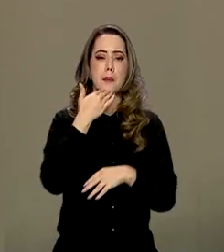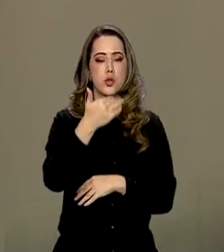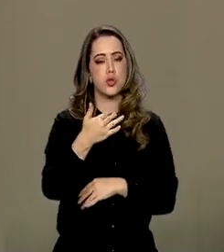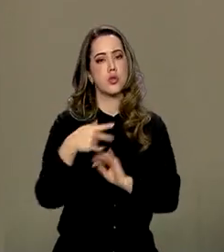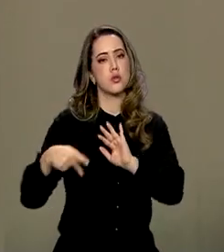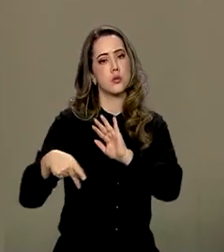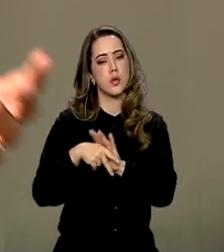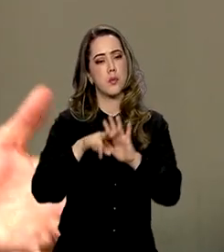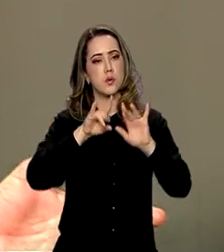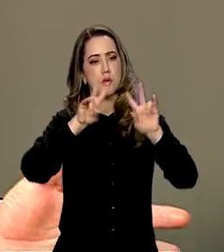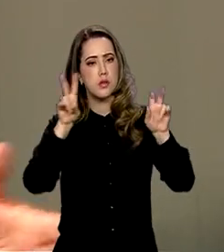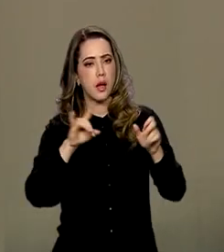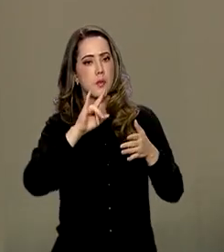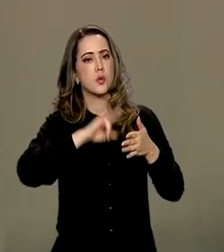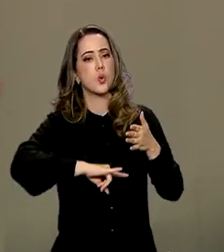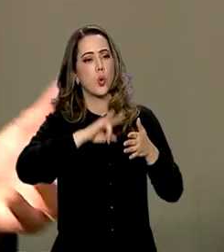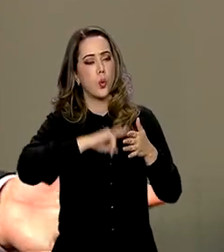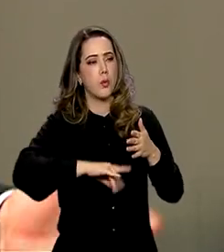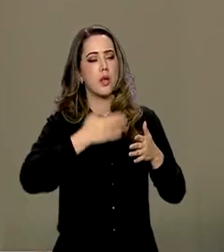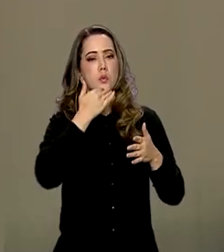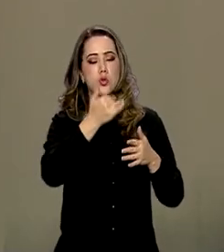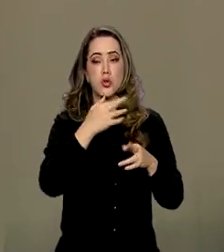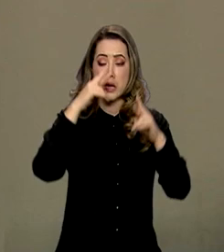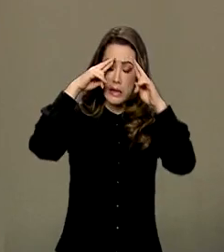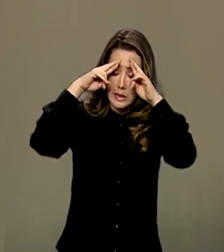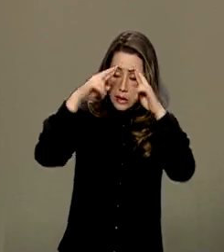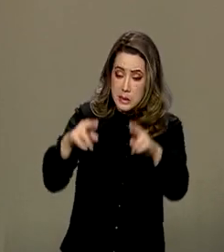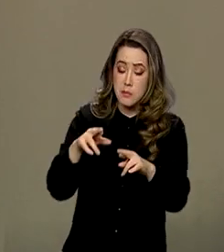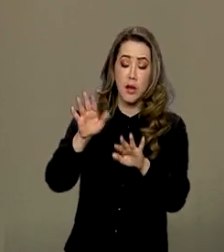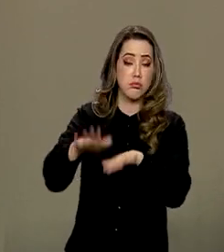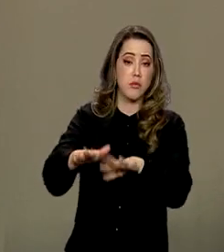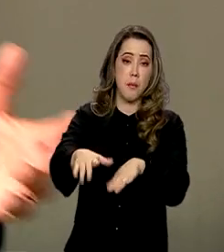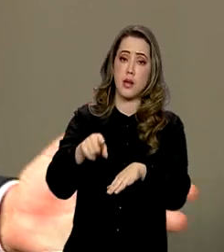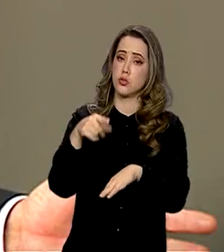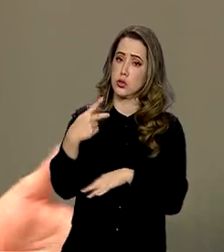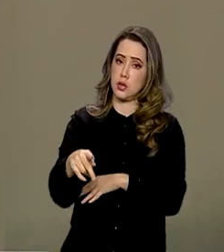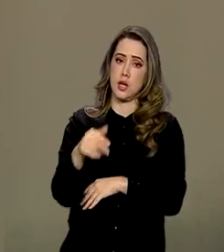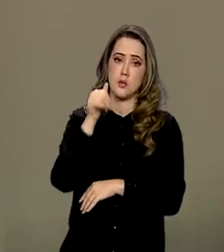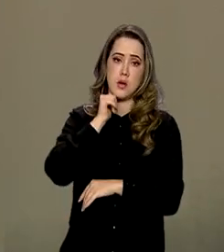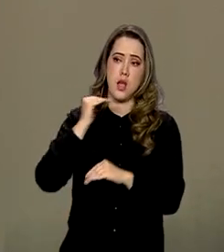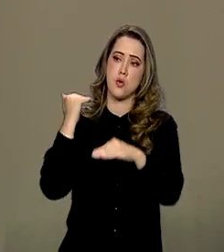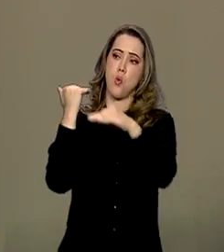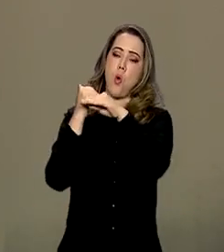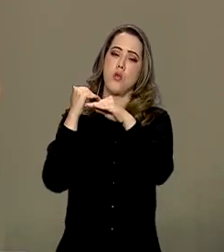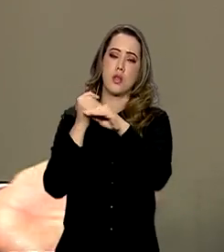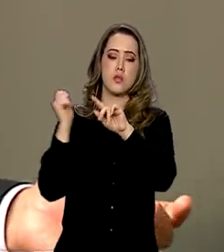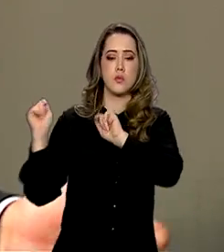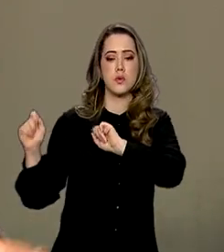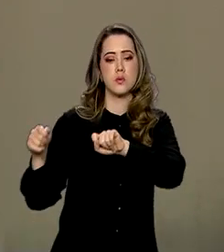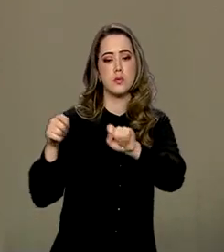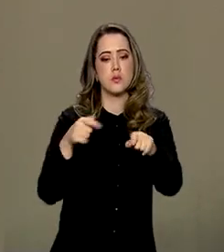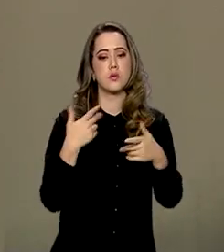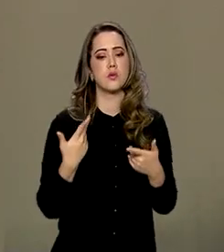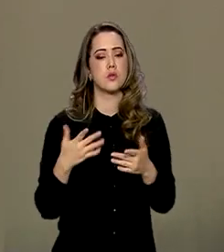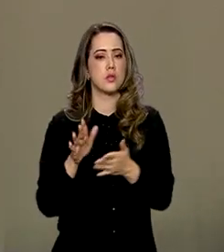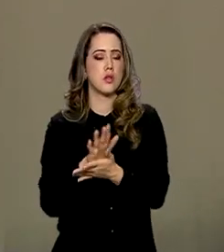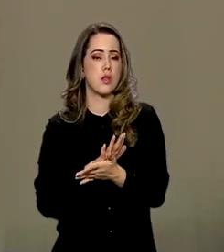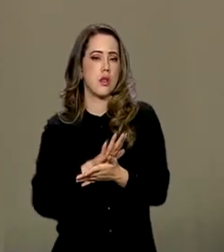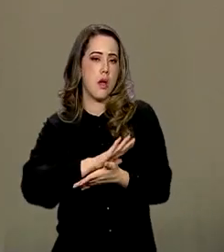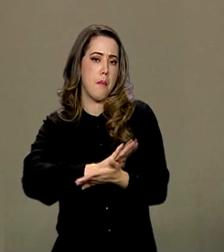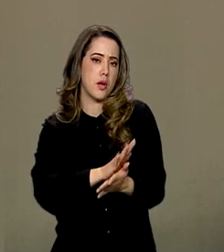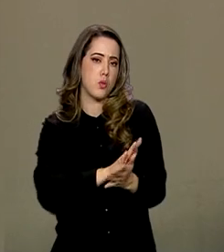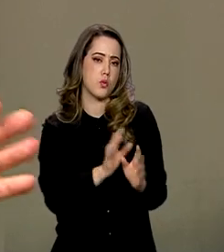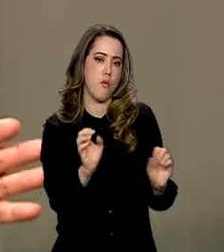pautas, as suas políticas públicas, respeito à pauta das mulheres, igualdade de condições, sem preconceito, enfim.